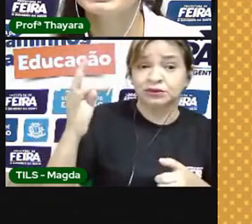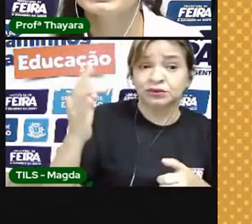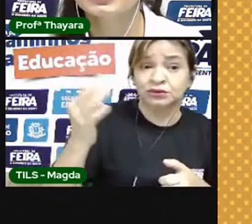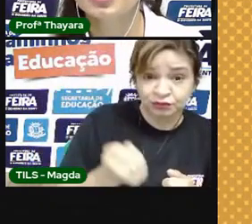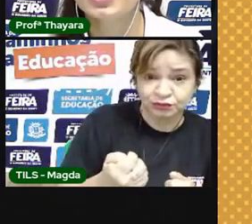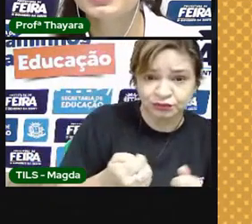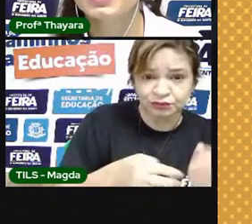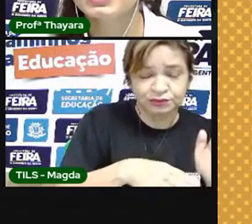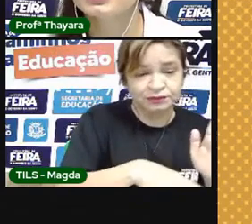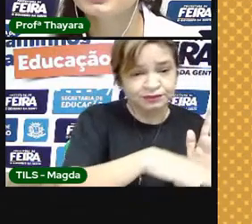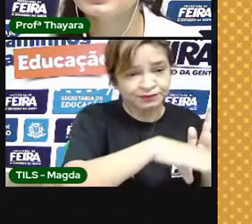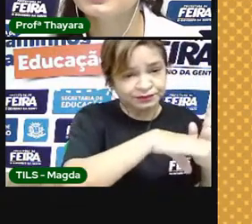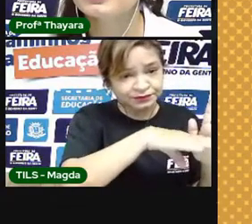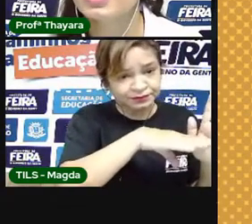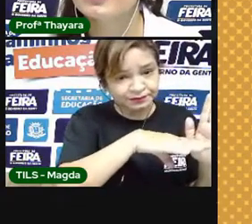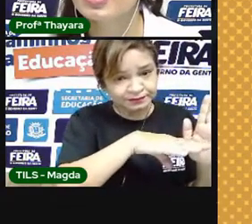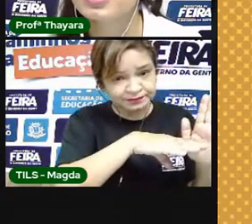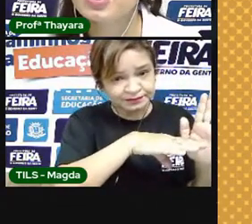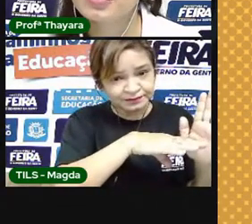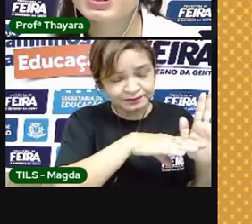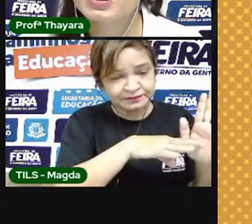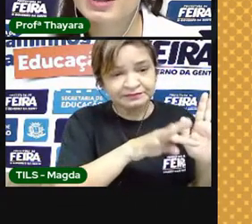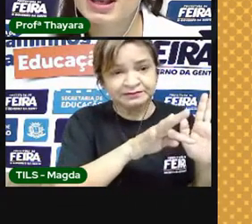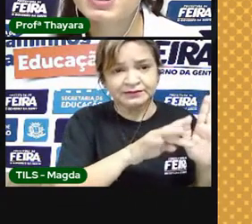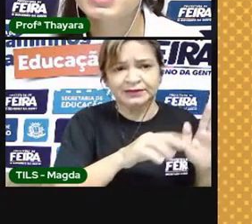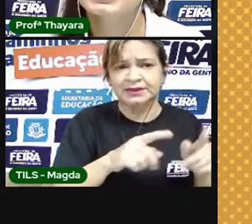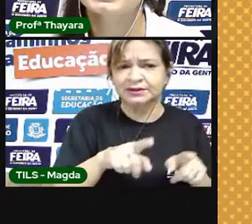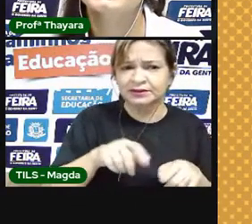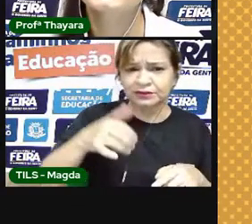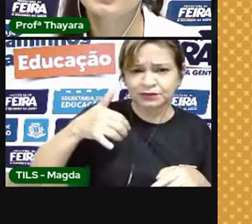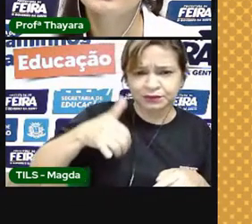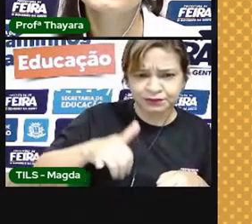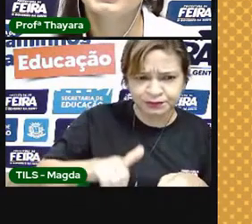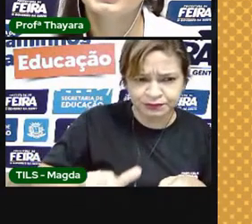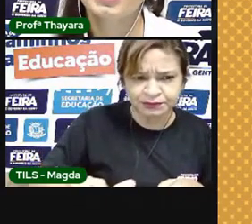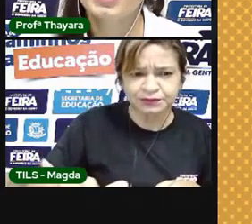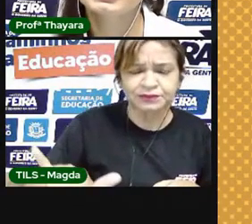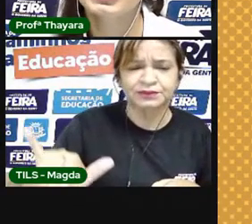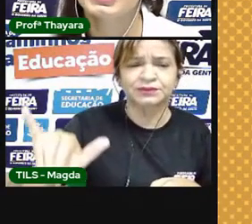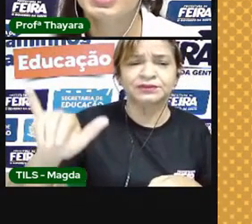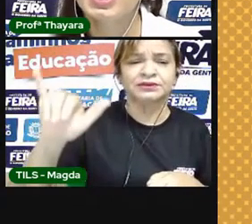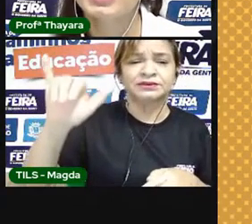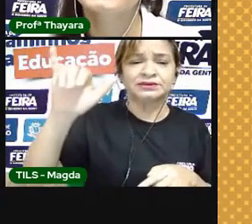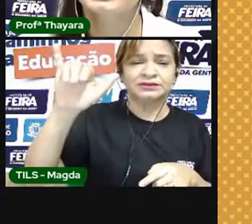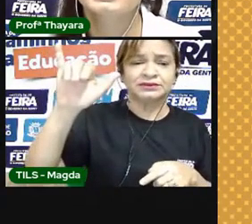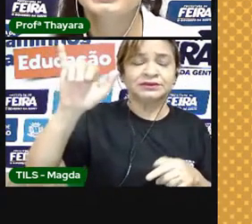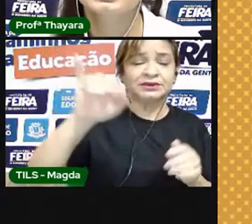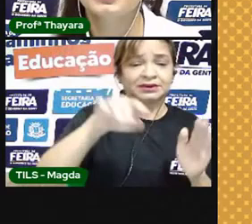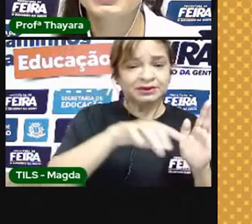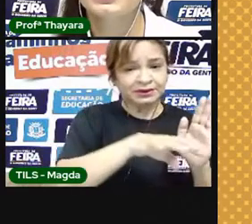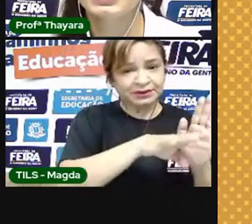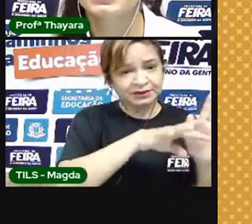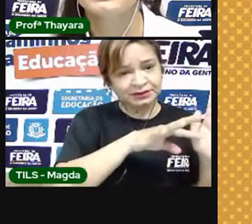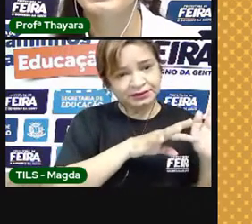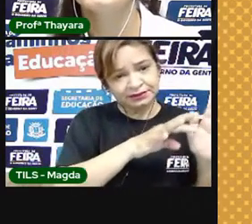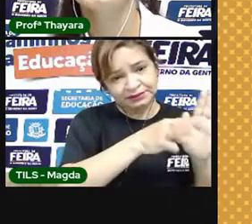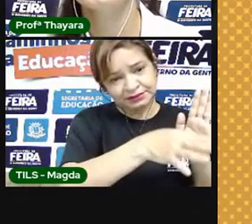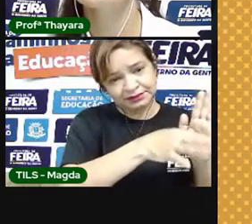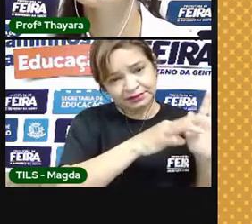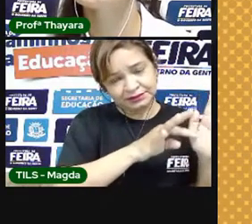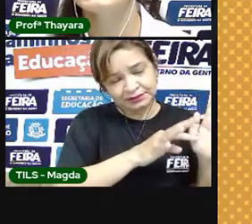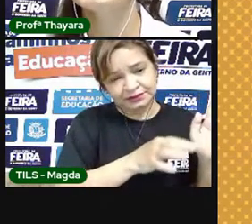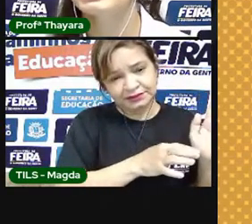formado aqui na troposfera. Inclusive, os aviões convencionais, eles só conseguem chegar até essa troposfera.